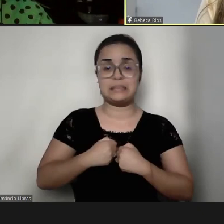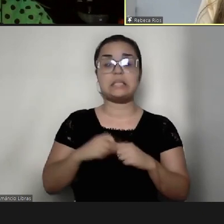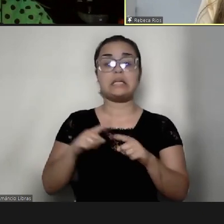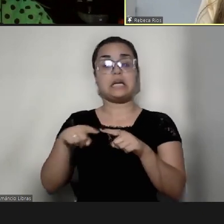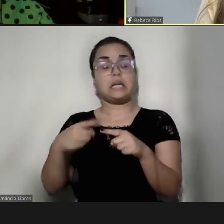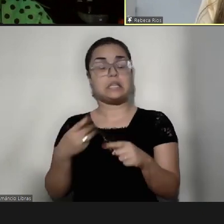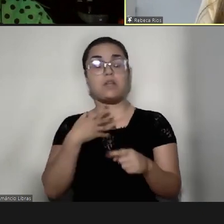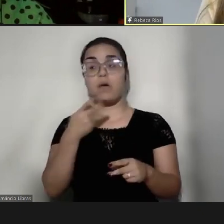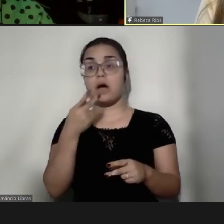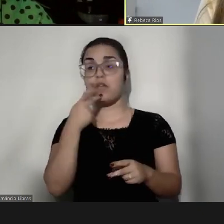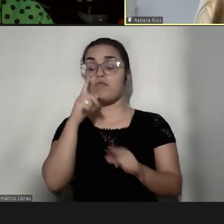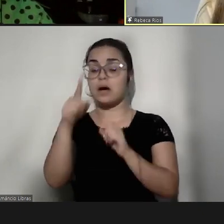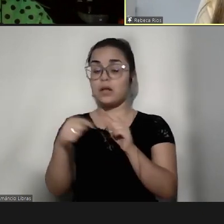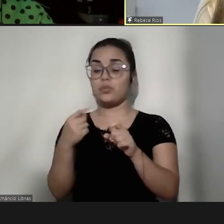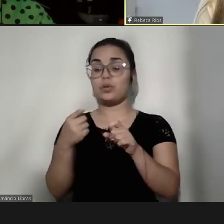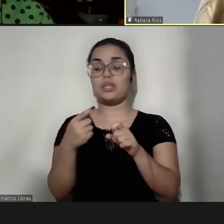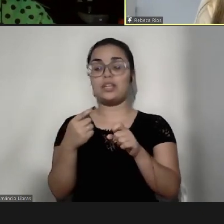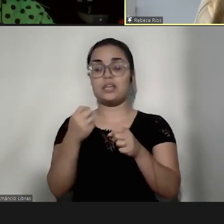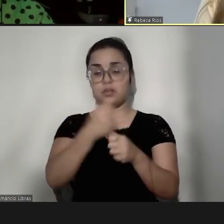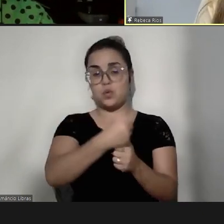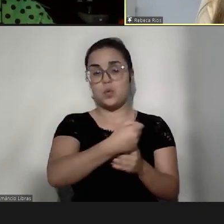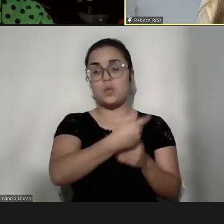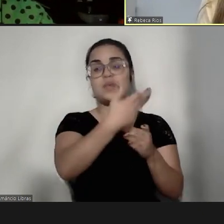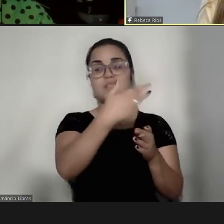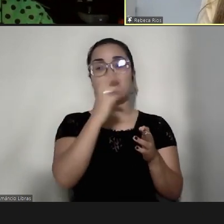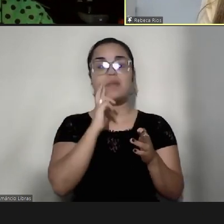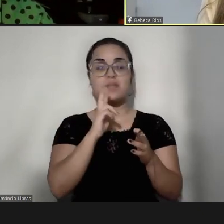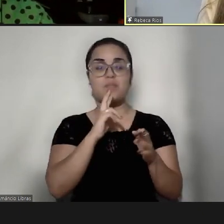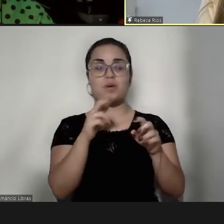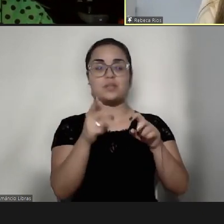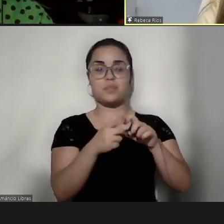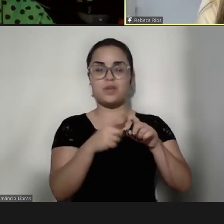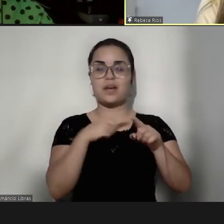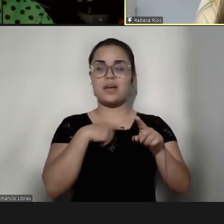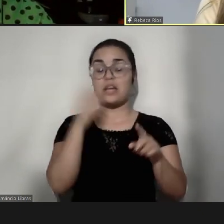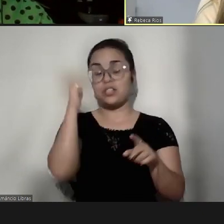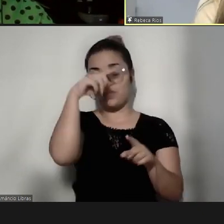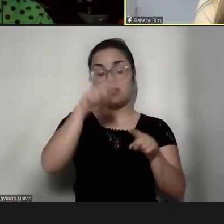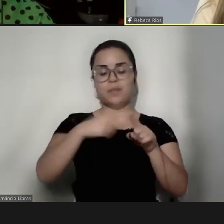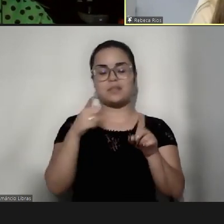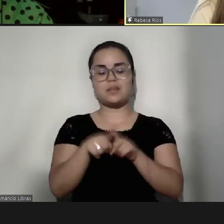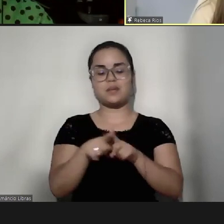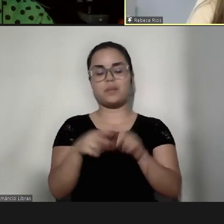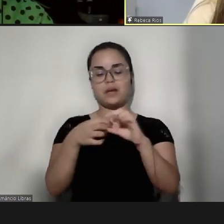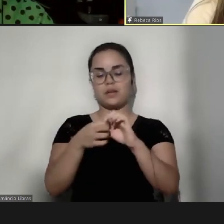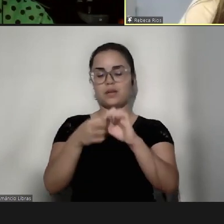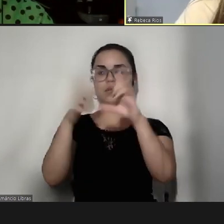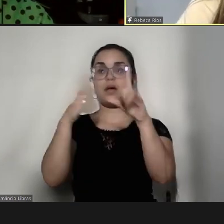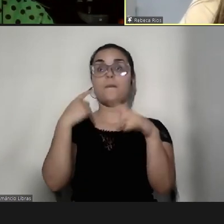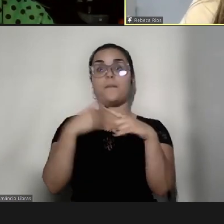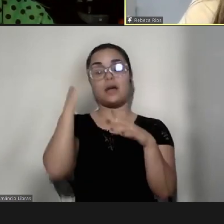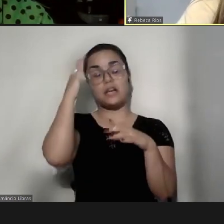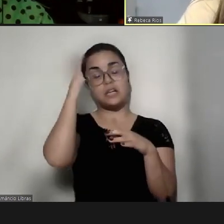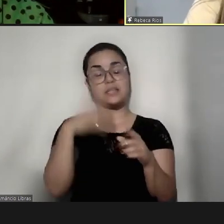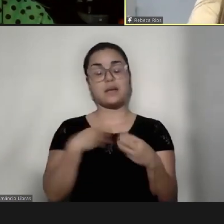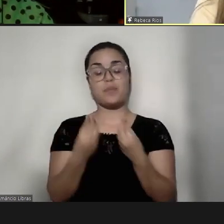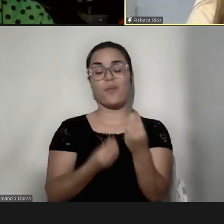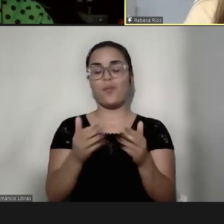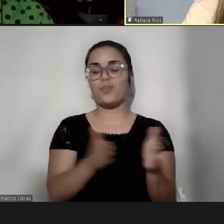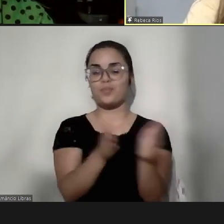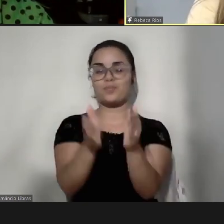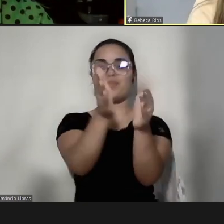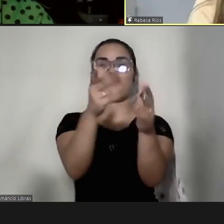falo que o diagnóstico é difícil, mas também é libertador, porque a gente tem ali um norte a seguir, a gente